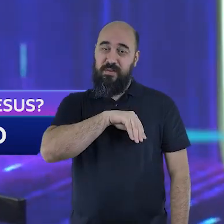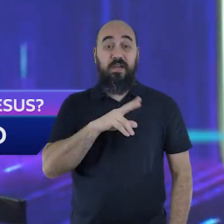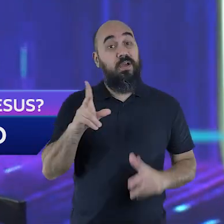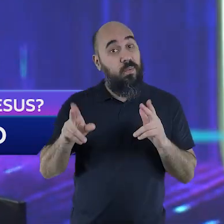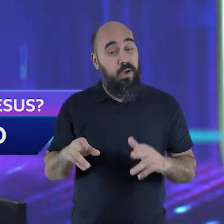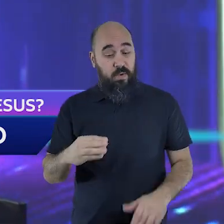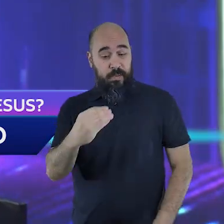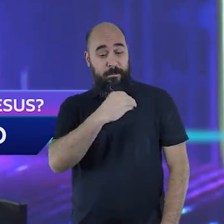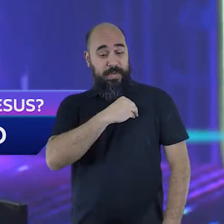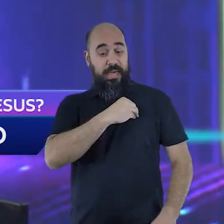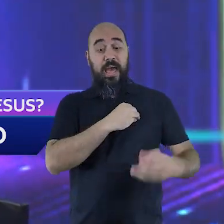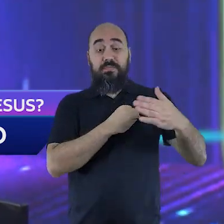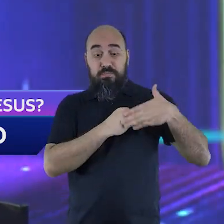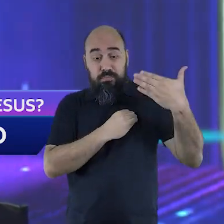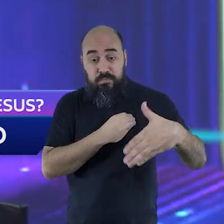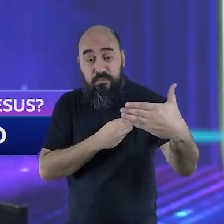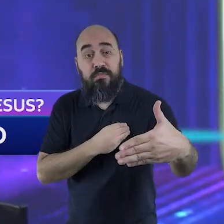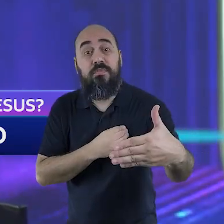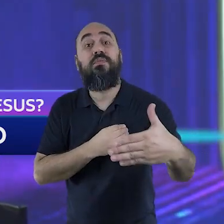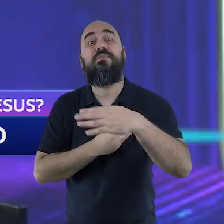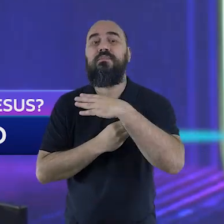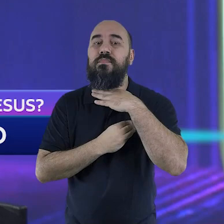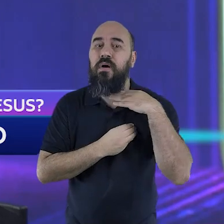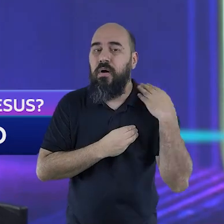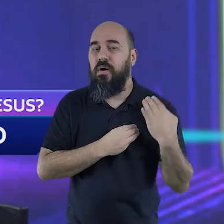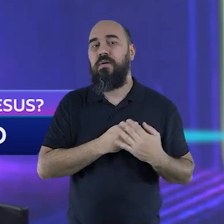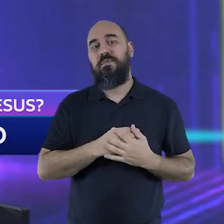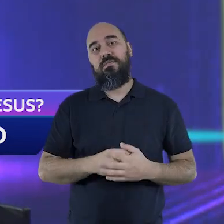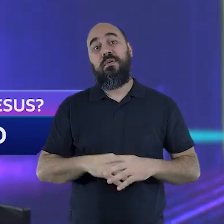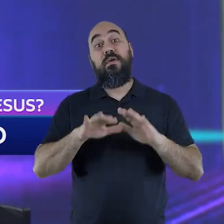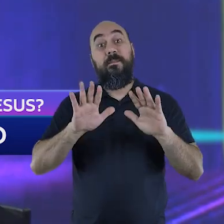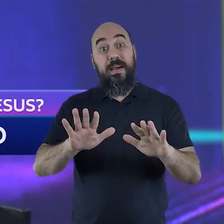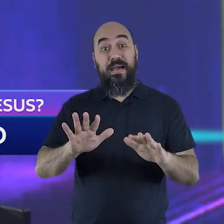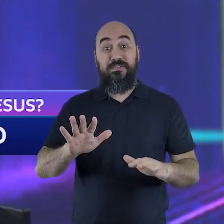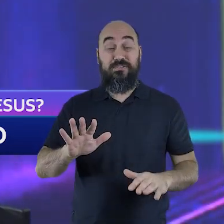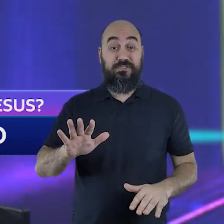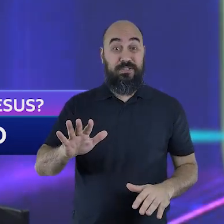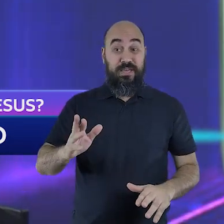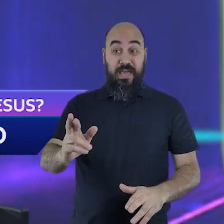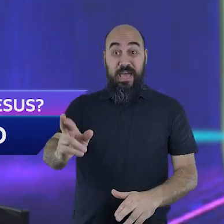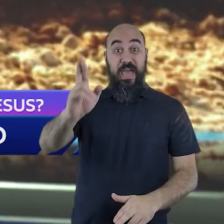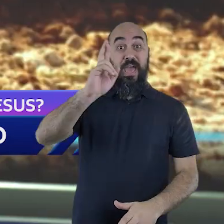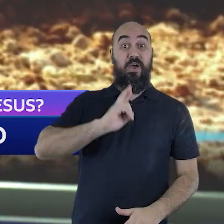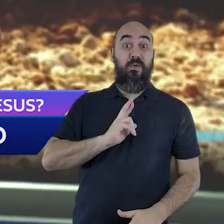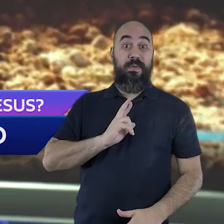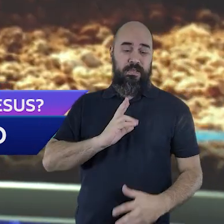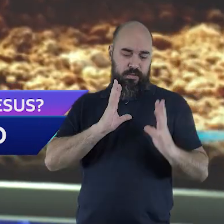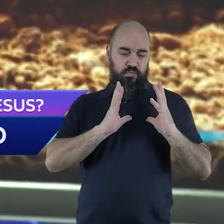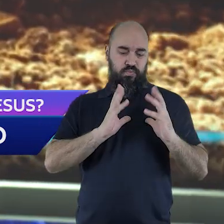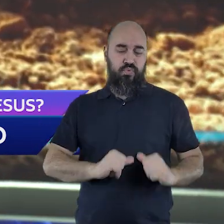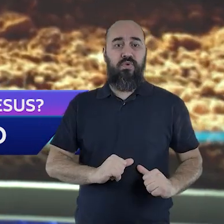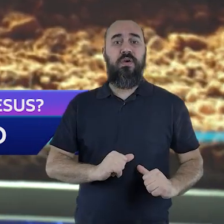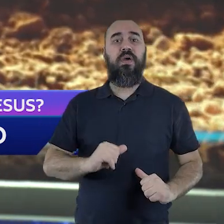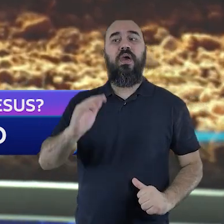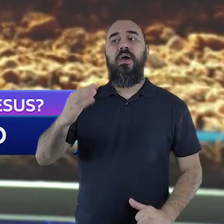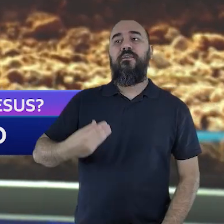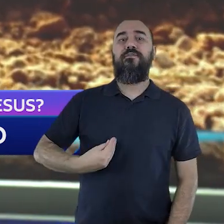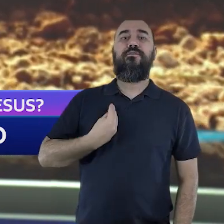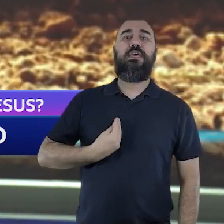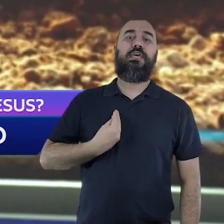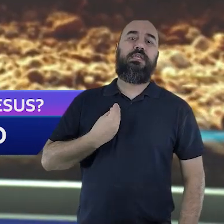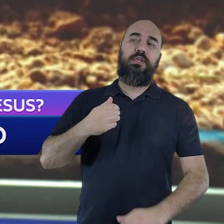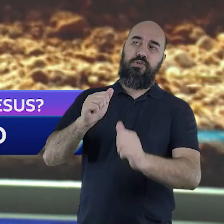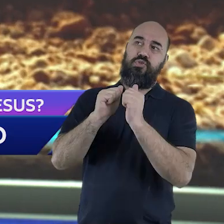é a vida eterna em Cristo Jesus nosso Senhor. A Bíblia nos diz que nós